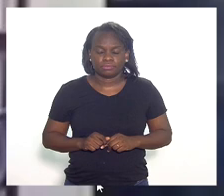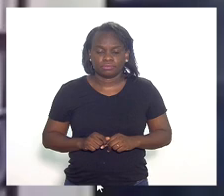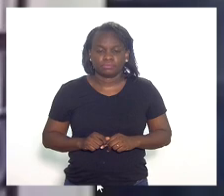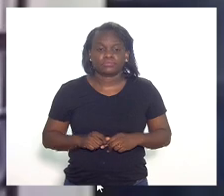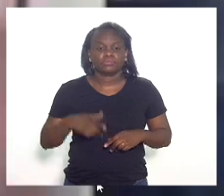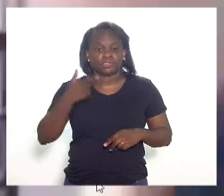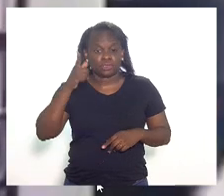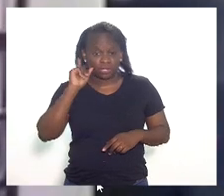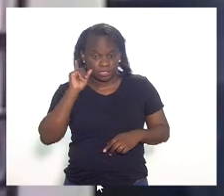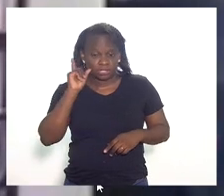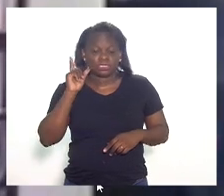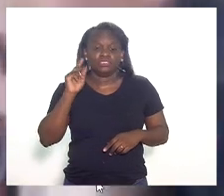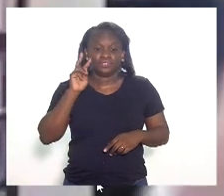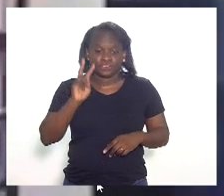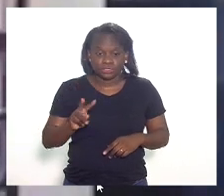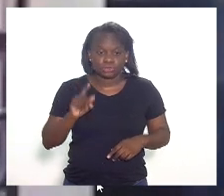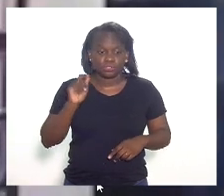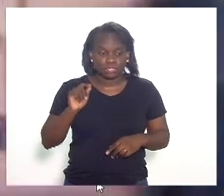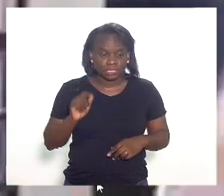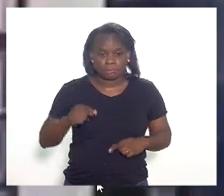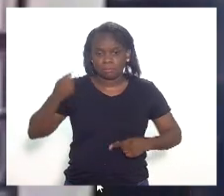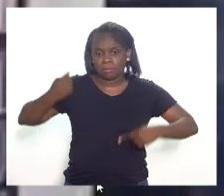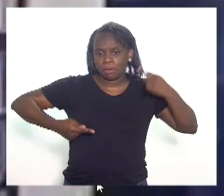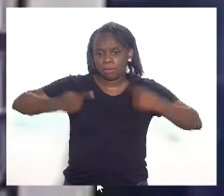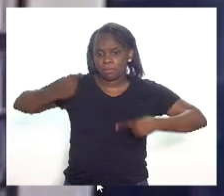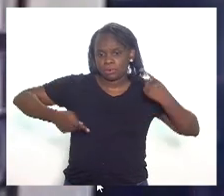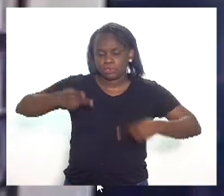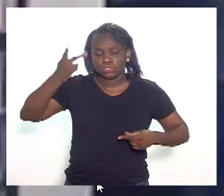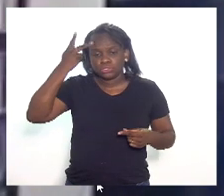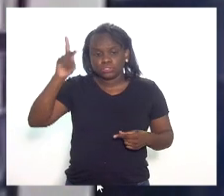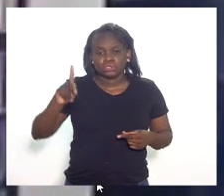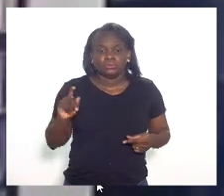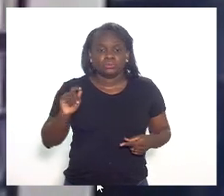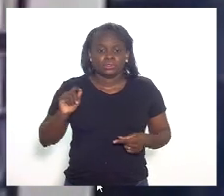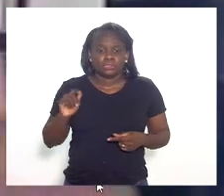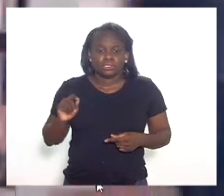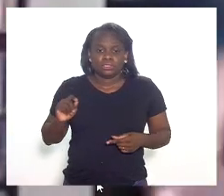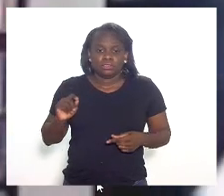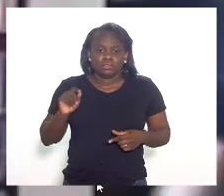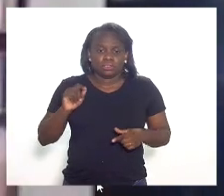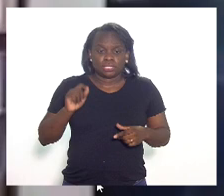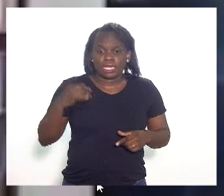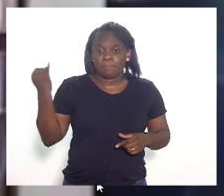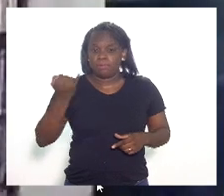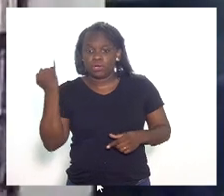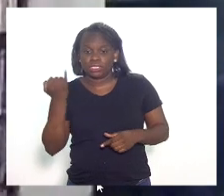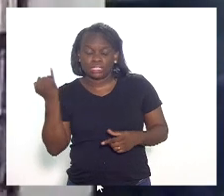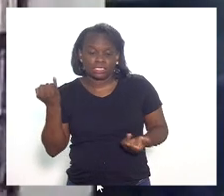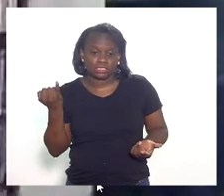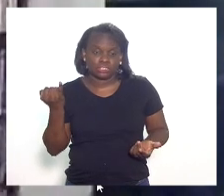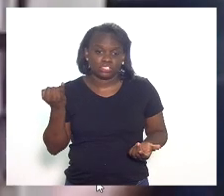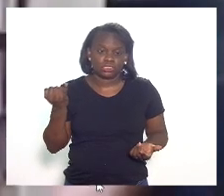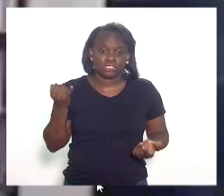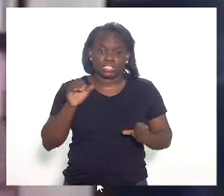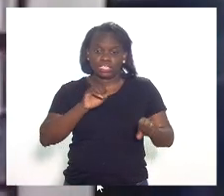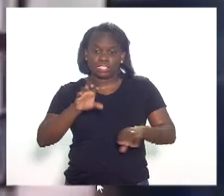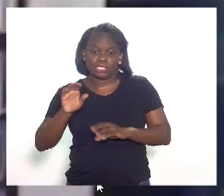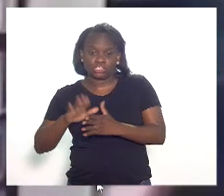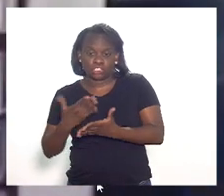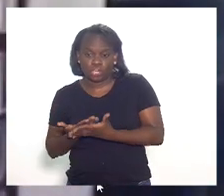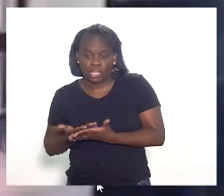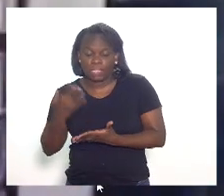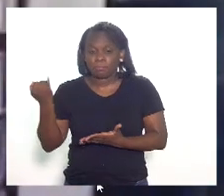Ontem mesmo, nós assistimos uma discussão sobre a questão do que é essencial, se educação é